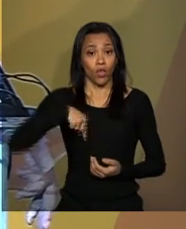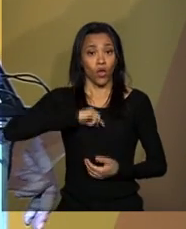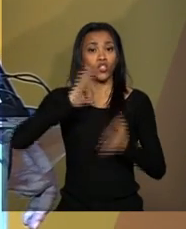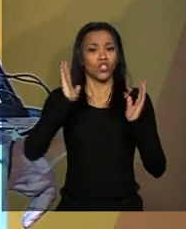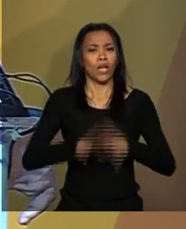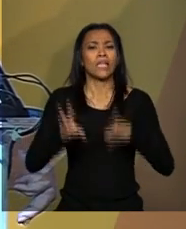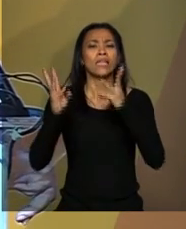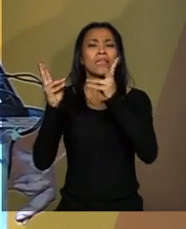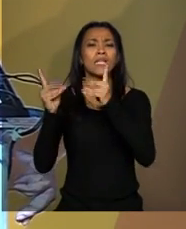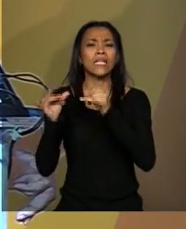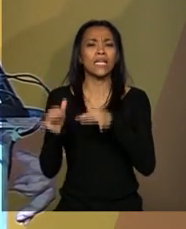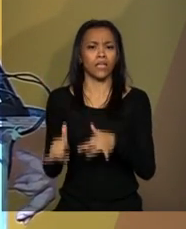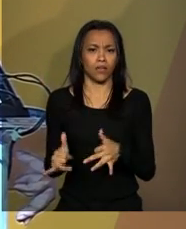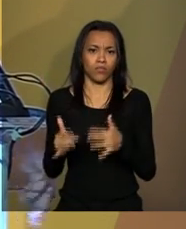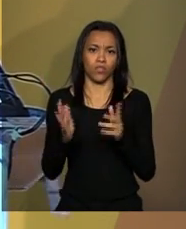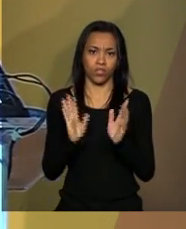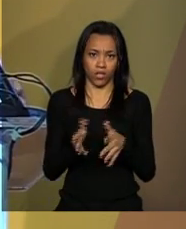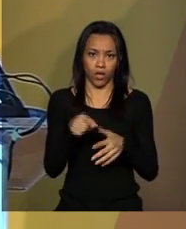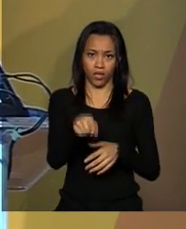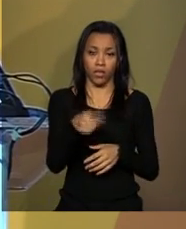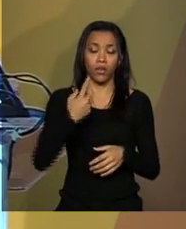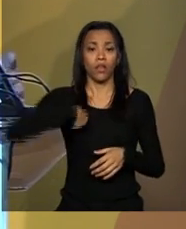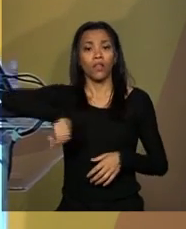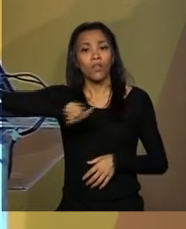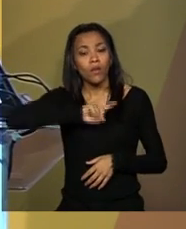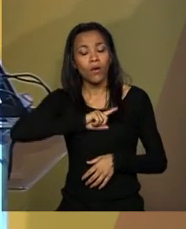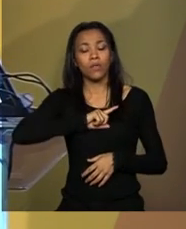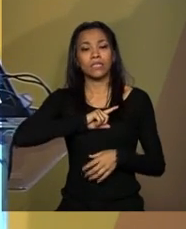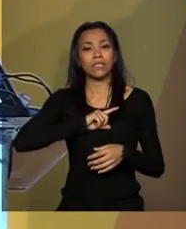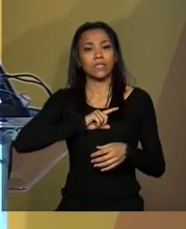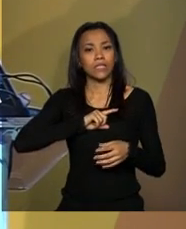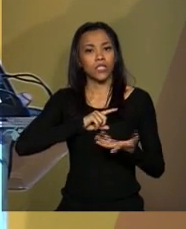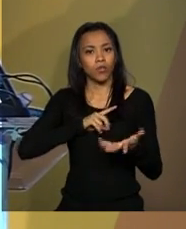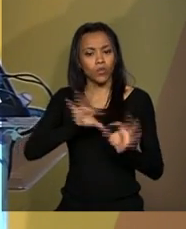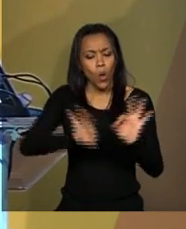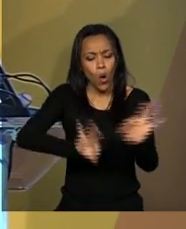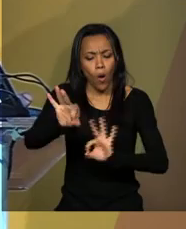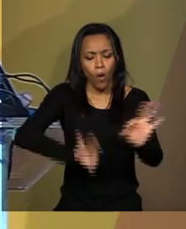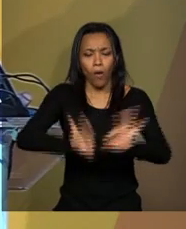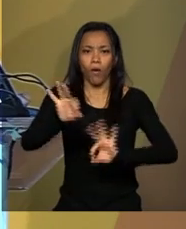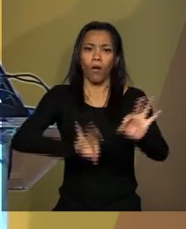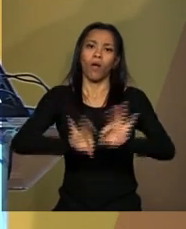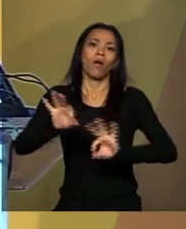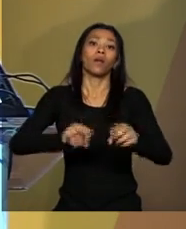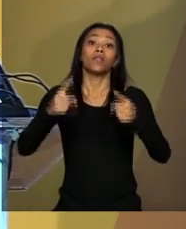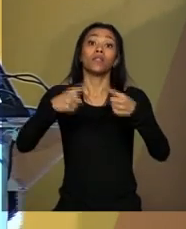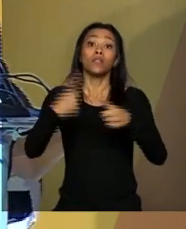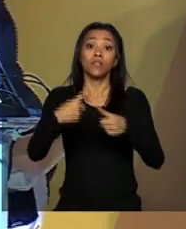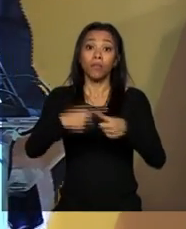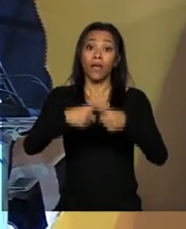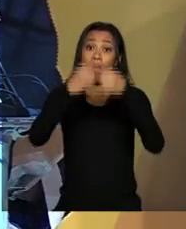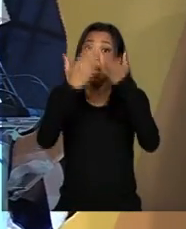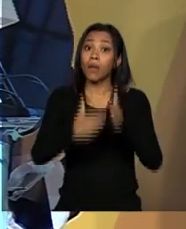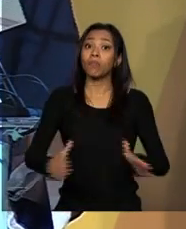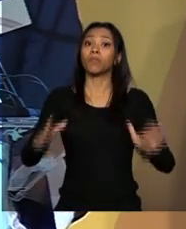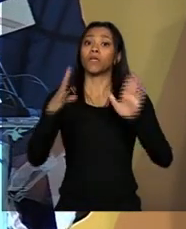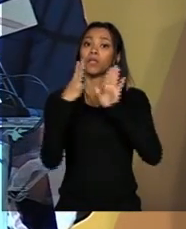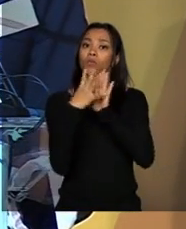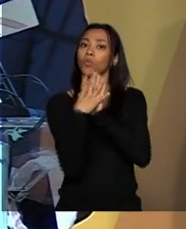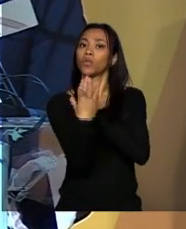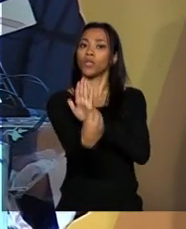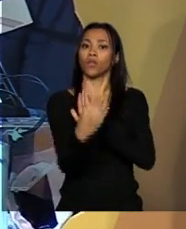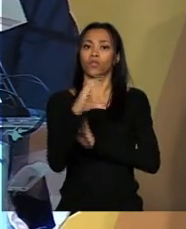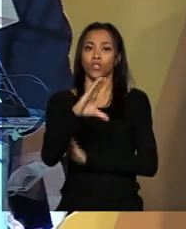aqui hoje, nós estamos ampliando e aperfeiçoando o programa de concessões. Estamos também